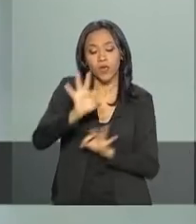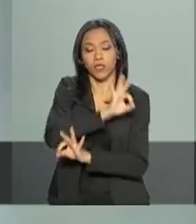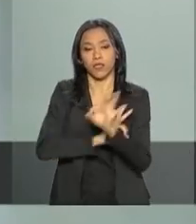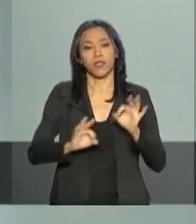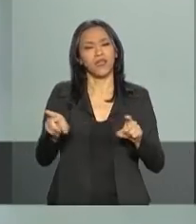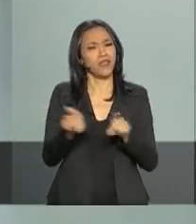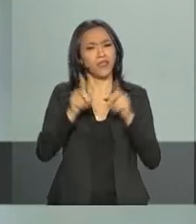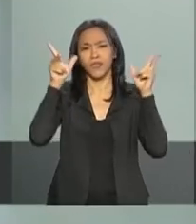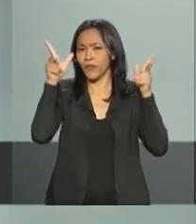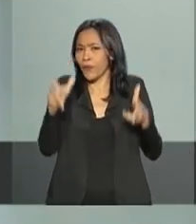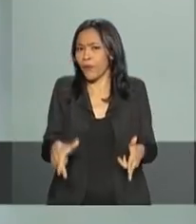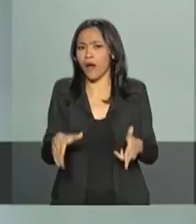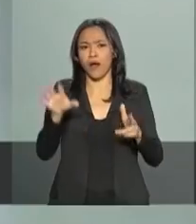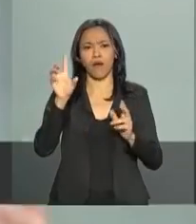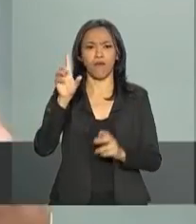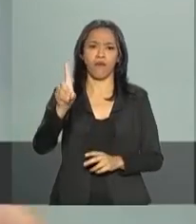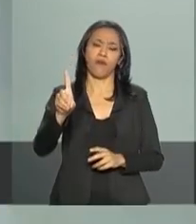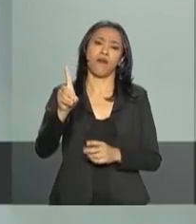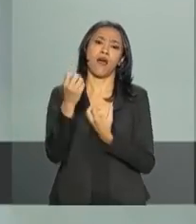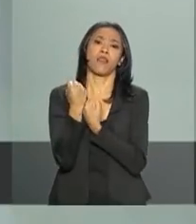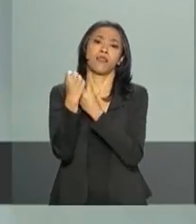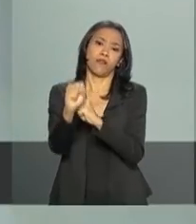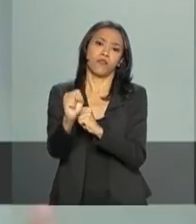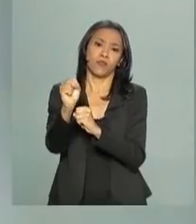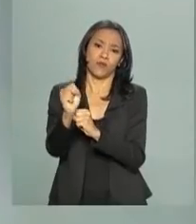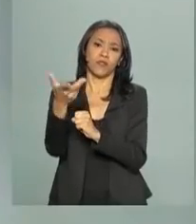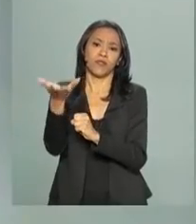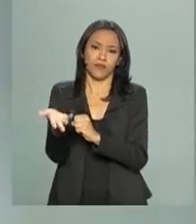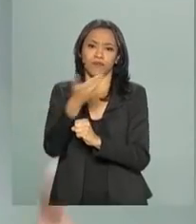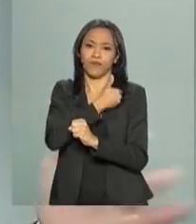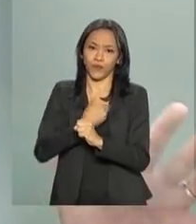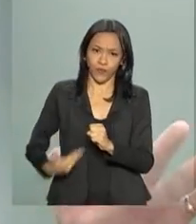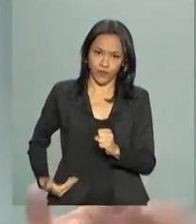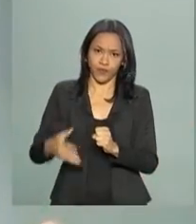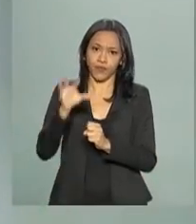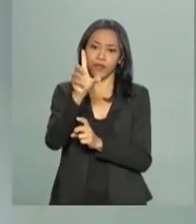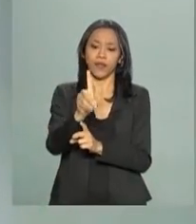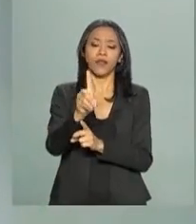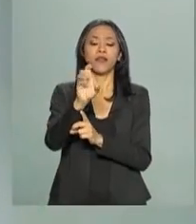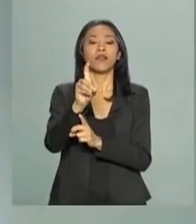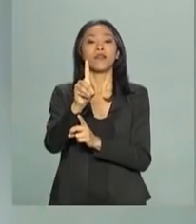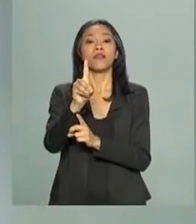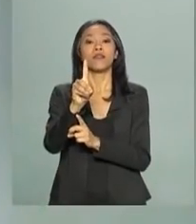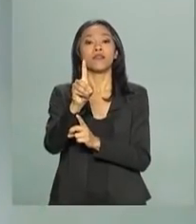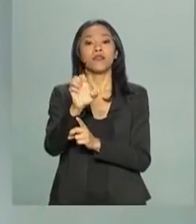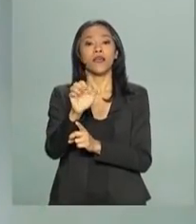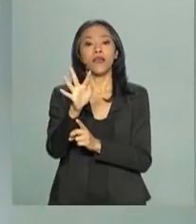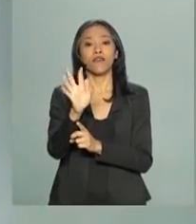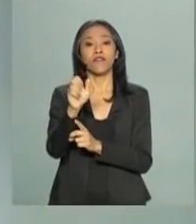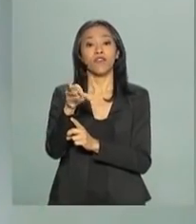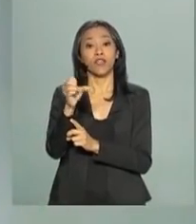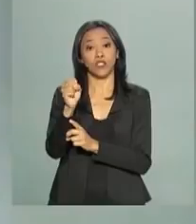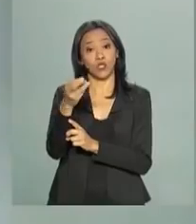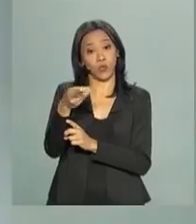mesmo modo. Então, o desafio que nos apresenta é fazer mais com menos,